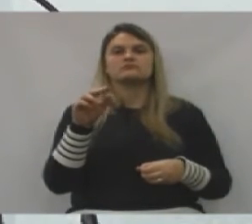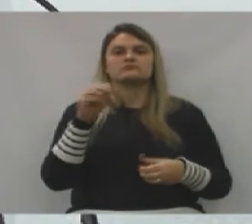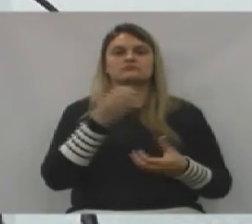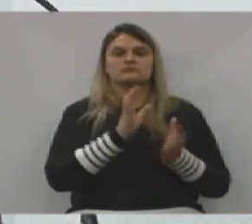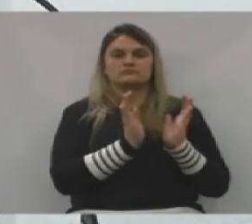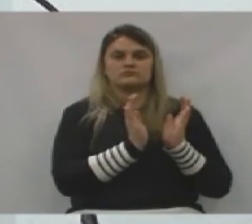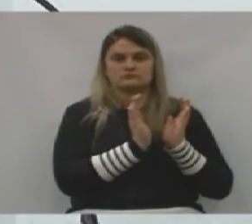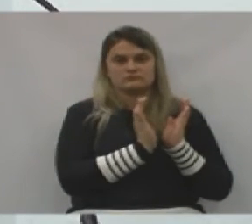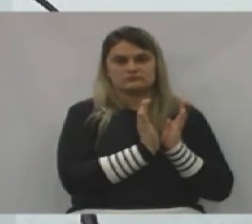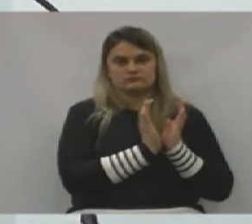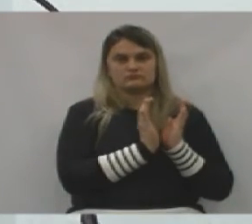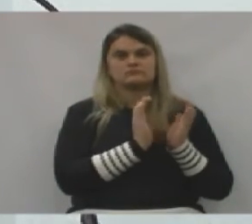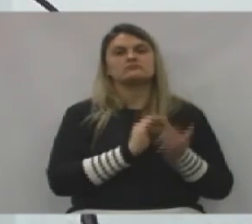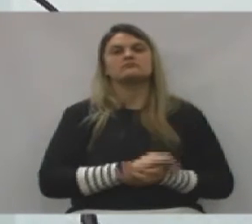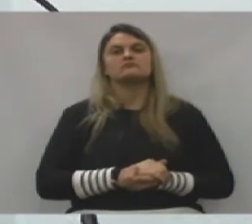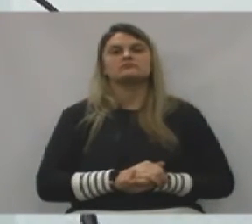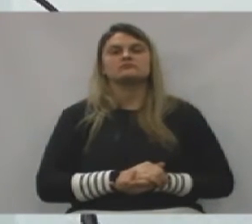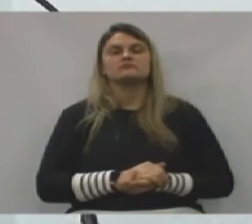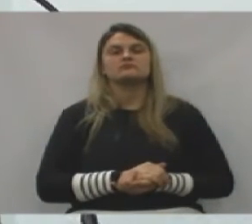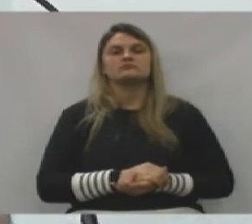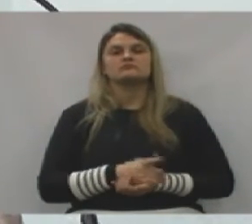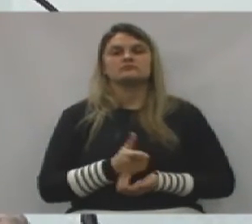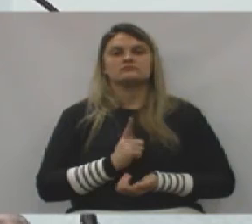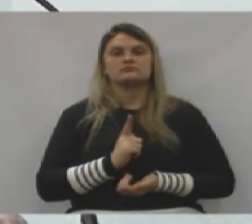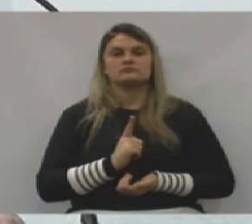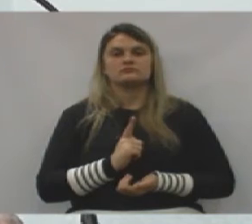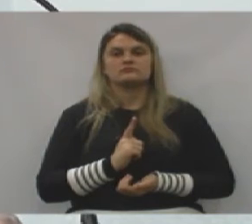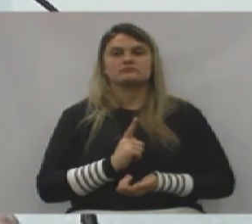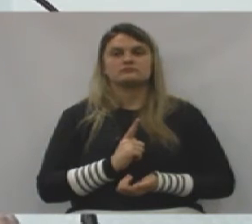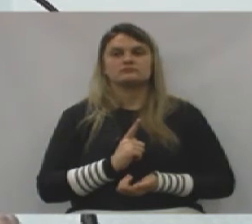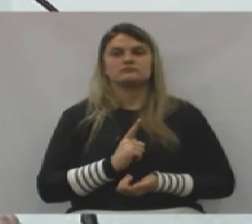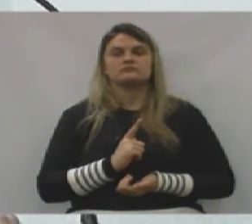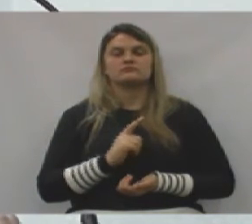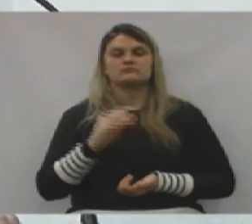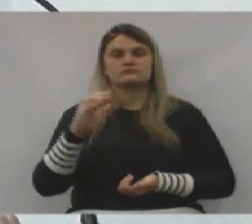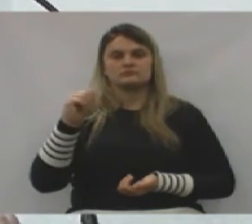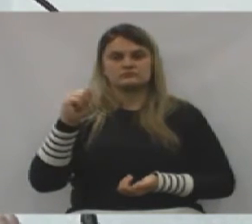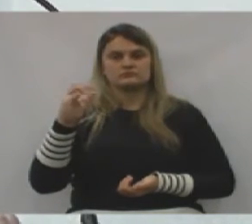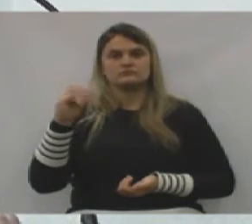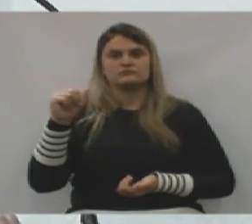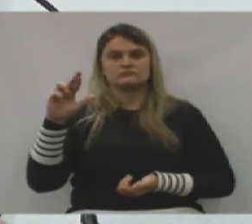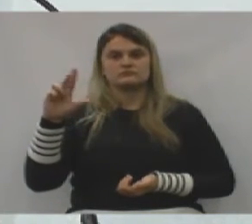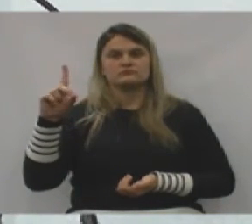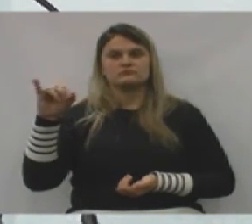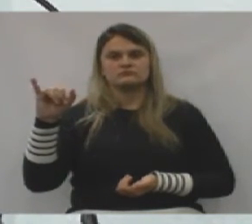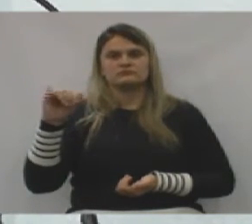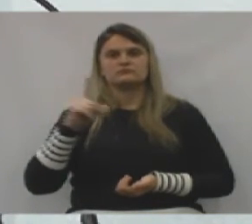PAI, a gente tem a CARD,